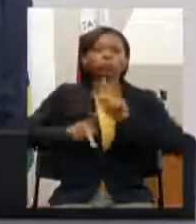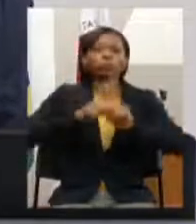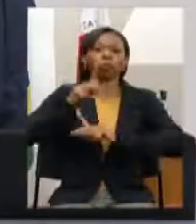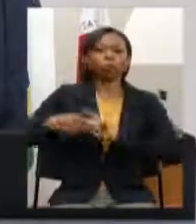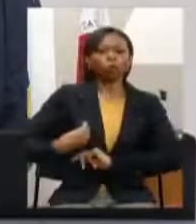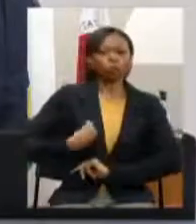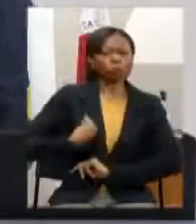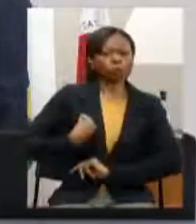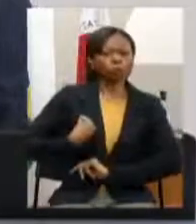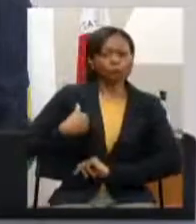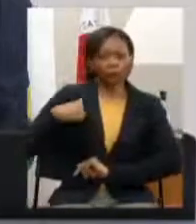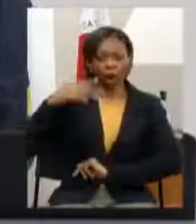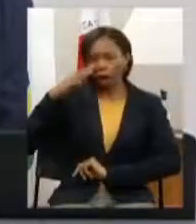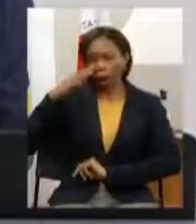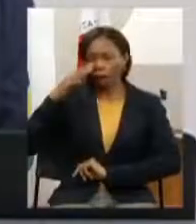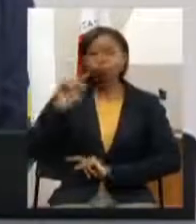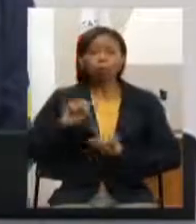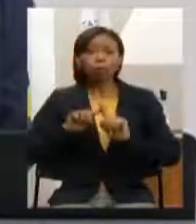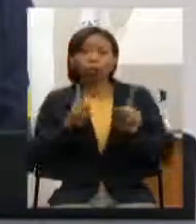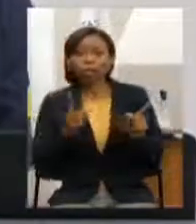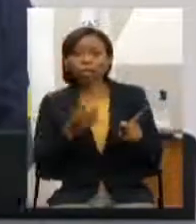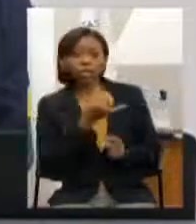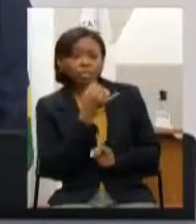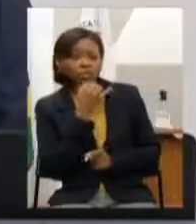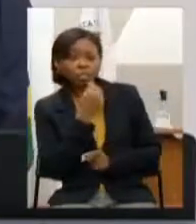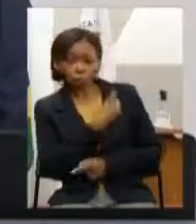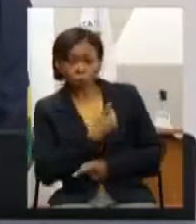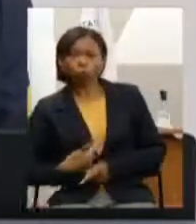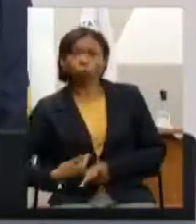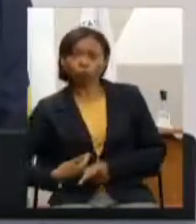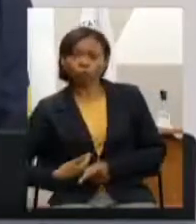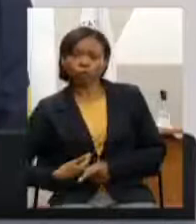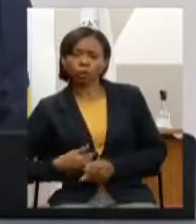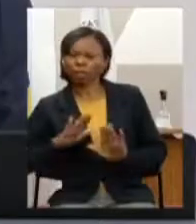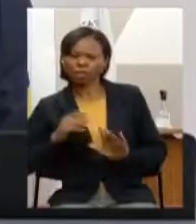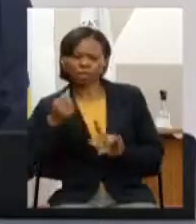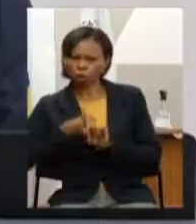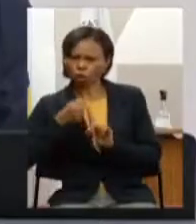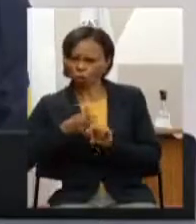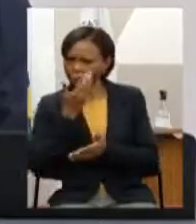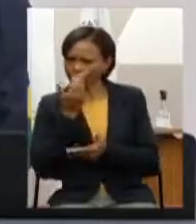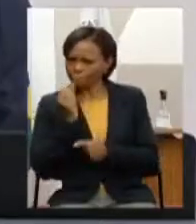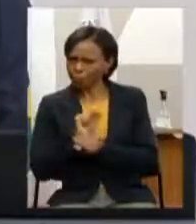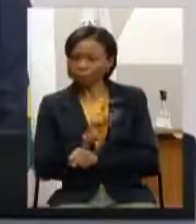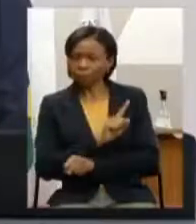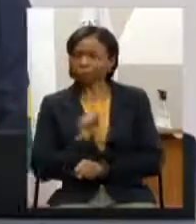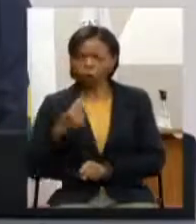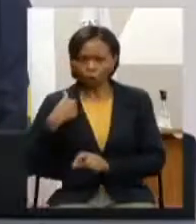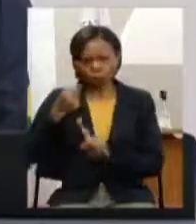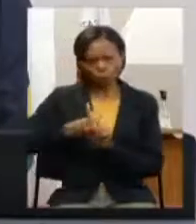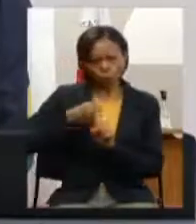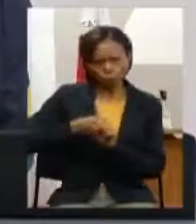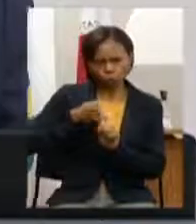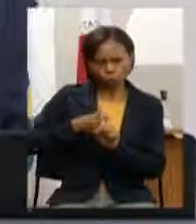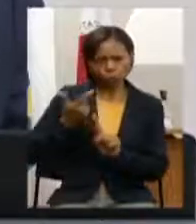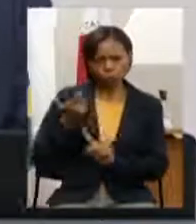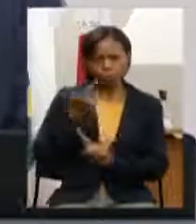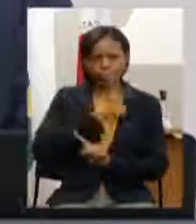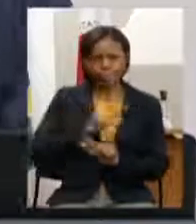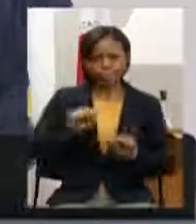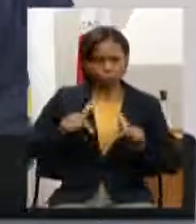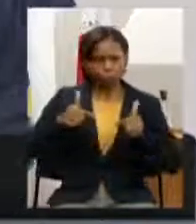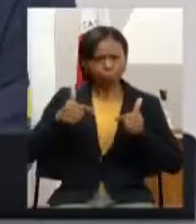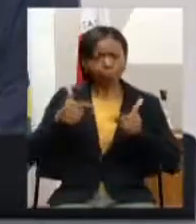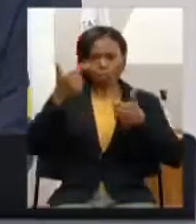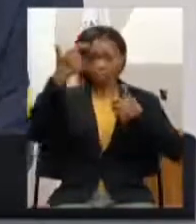mas o meu desencanto não faz eu cansar de lutar porque a luta não pode cansar a nenhum de nós e a luta